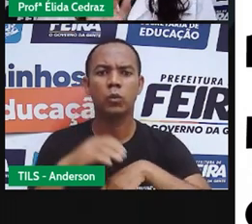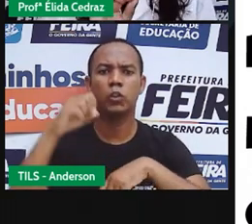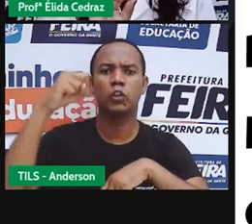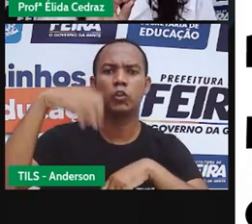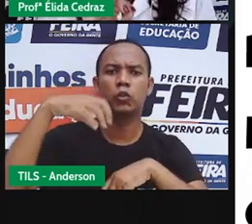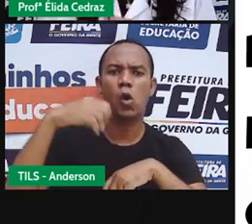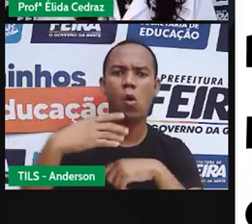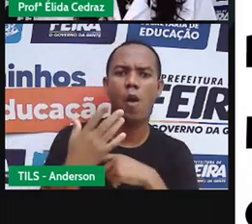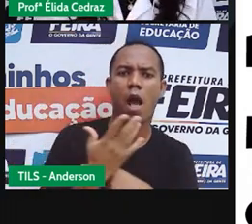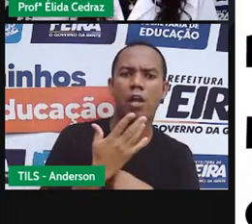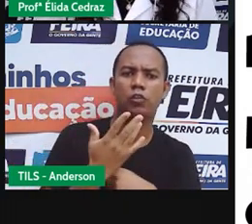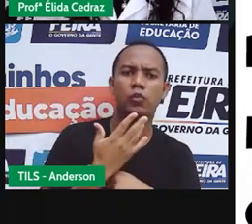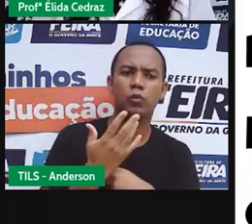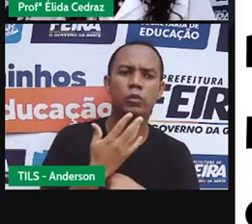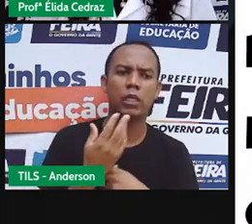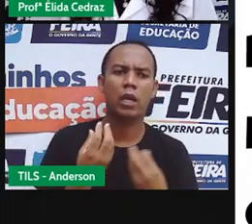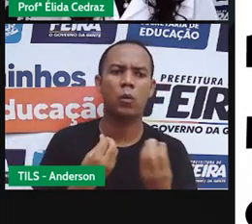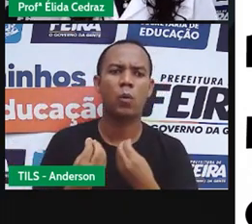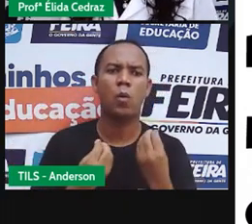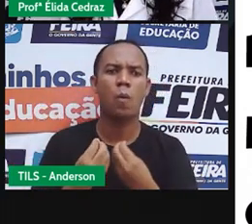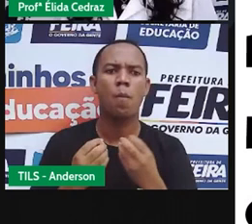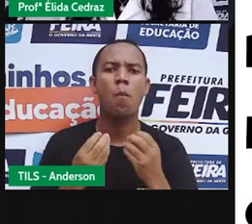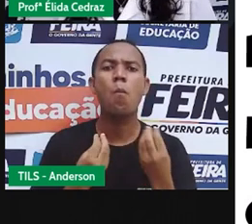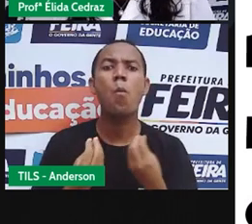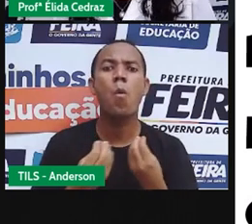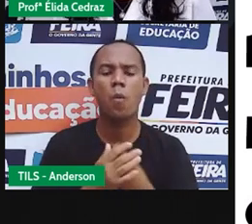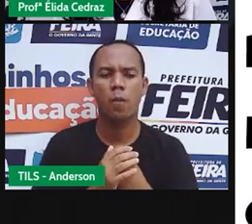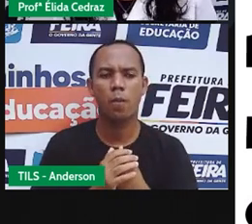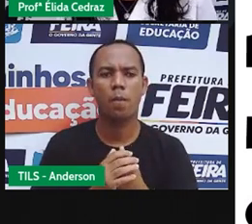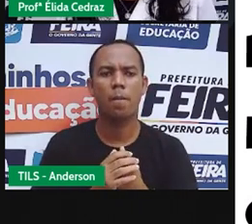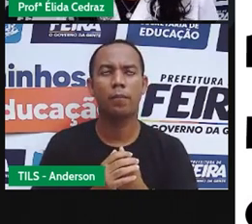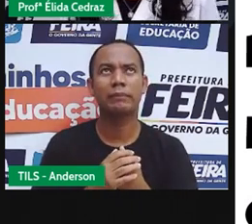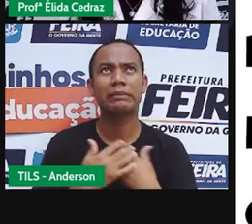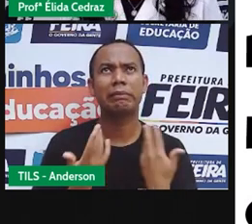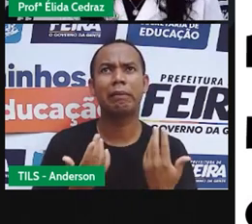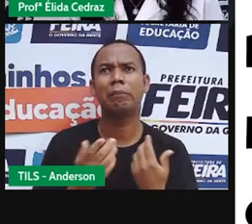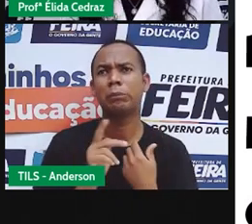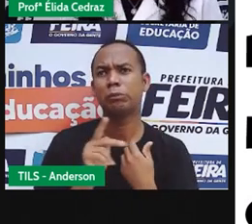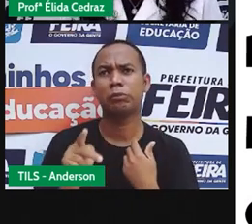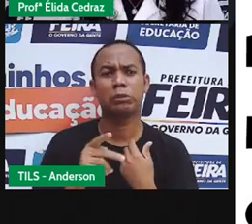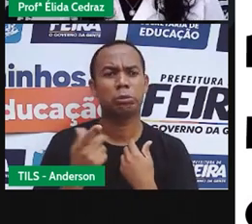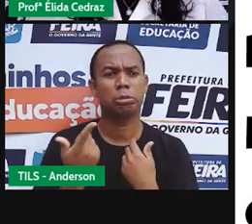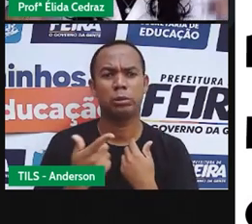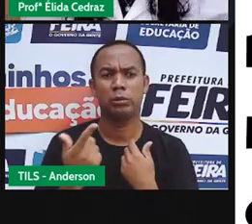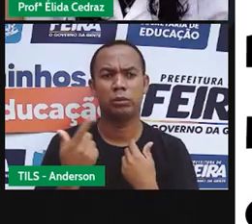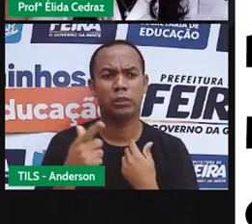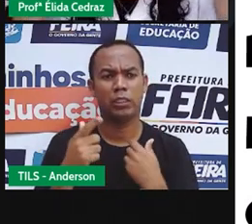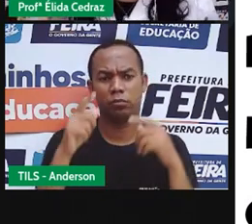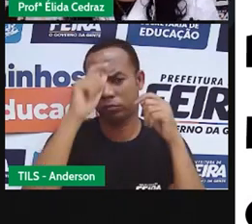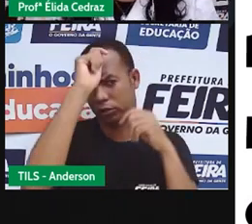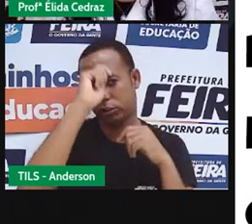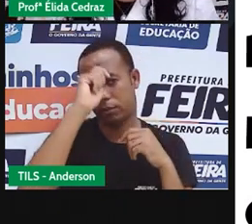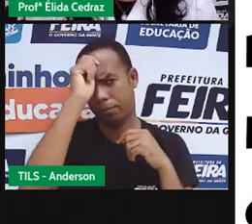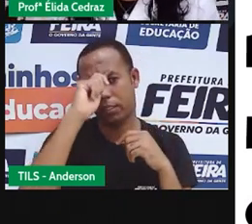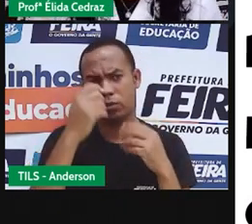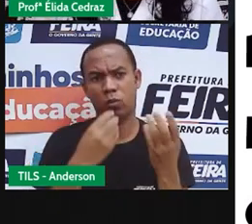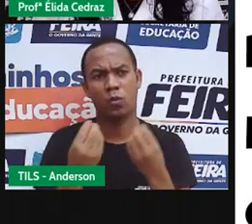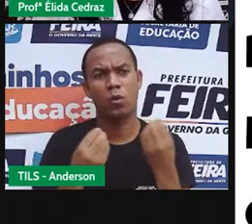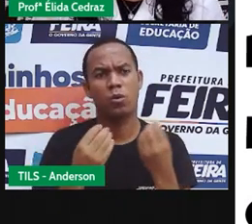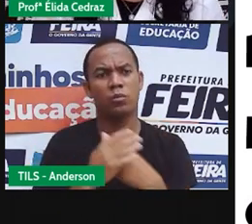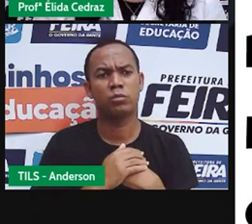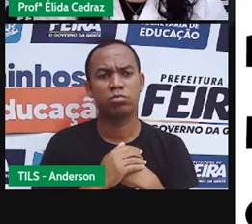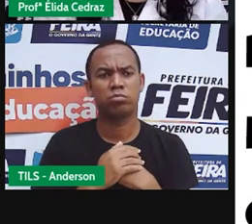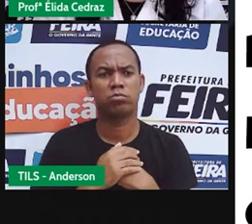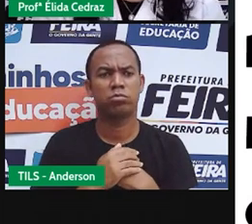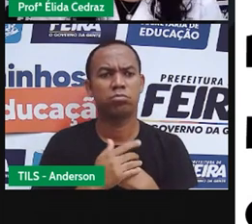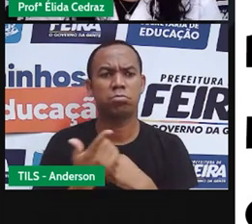nos proteger do jeito que a gente puder. A proa, eu não tenho chapéu, usa boné. A